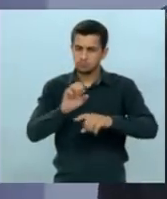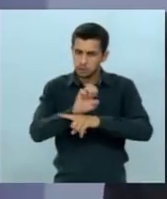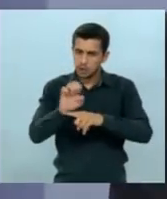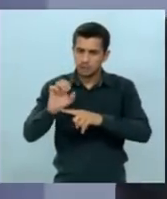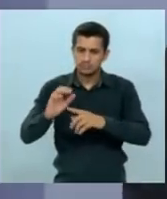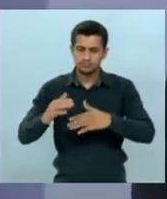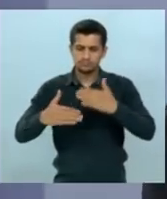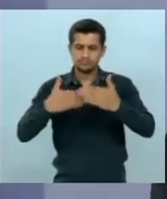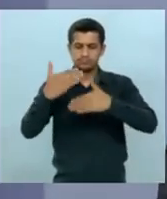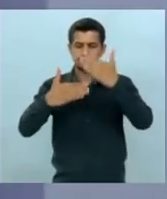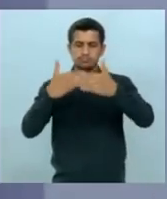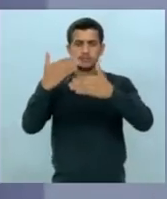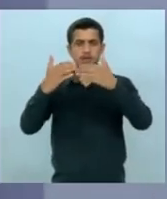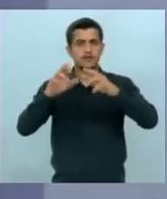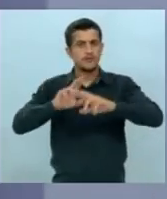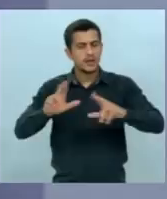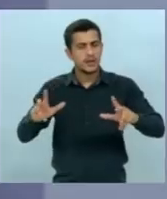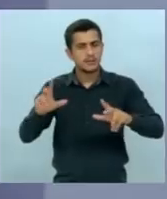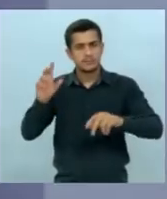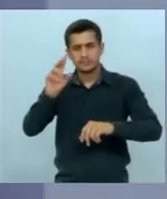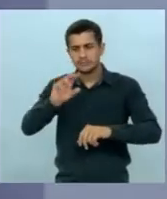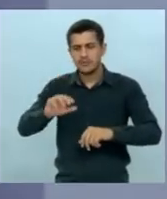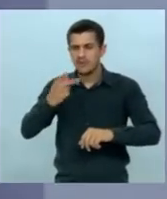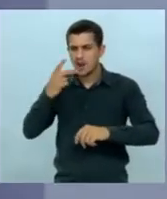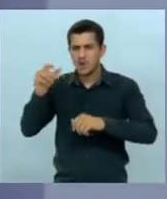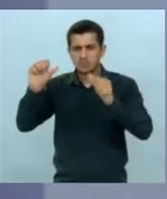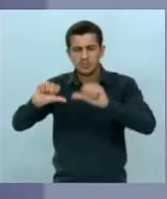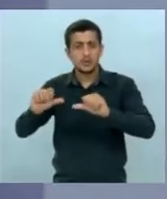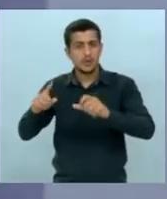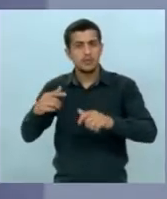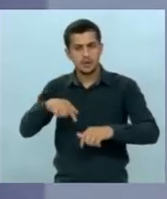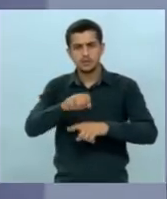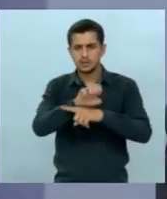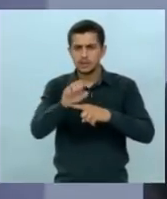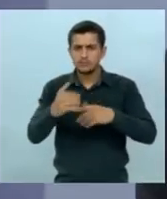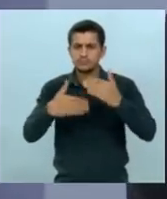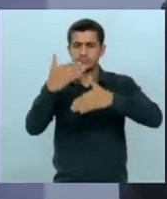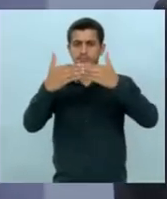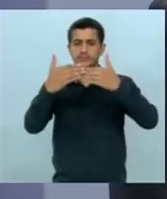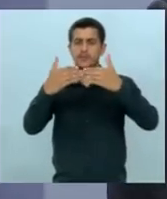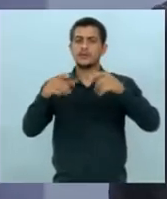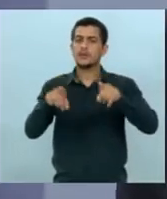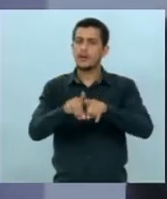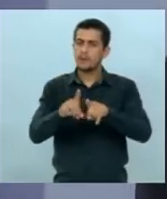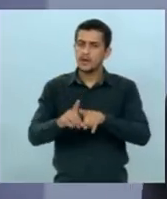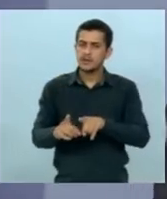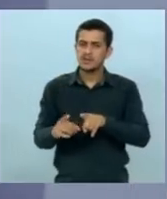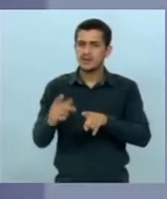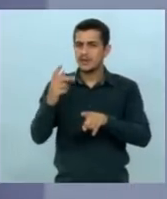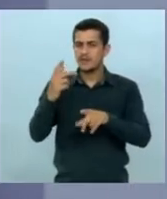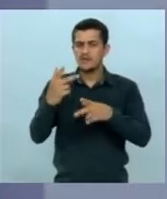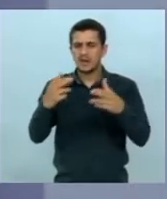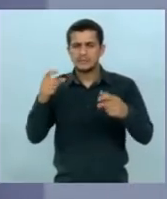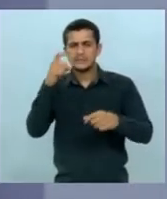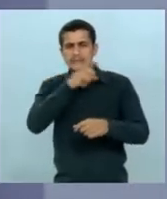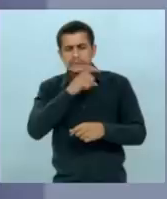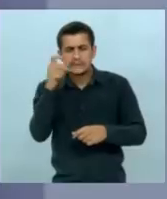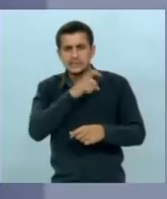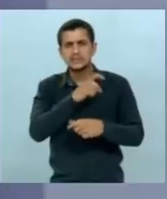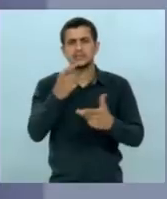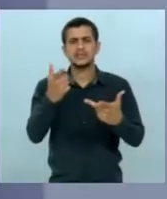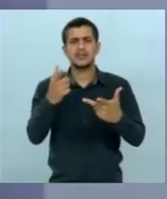que muitos falam nós temos um dos melhores estados para se viver enfrentamos uma campanha de muita intolerância mentiras